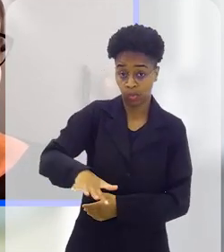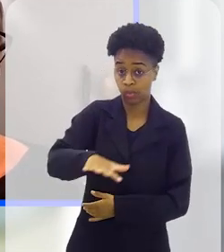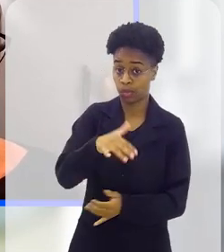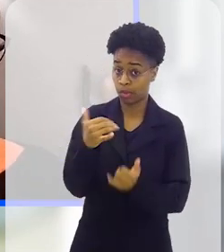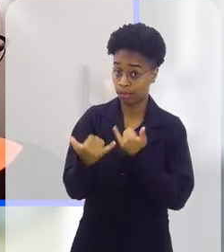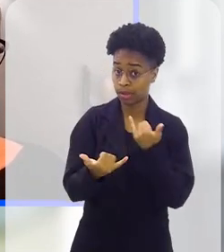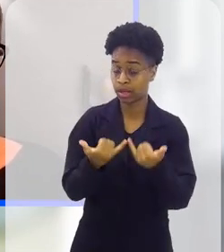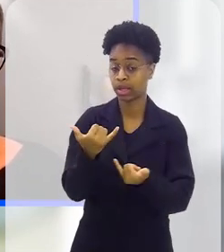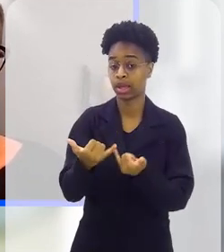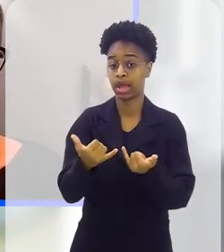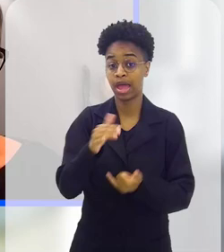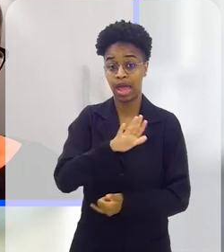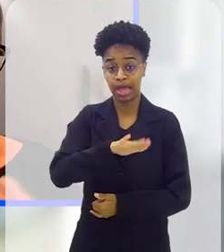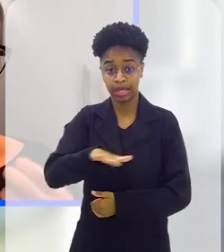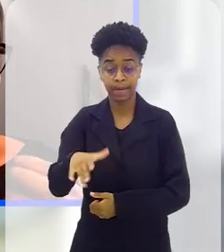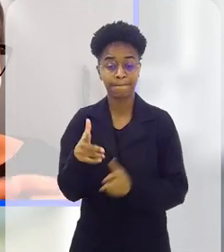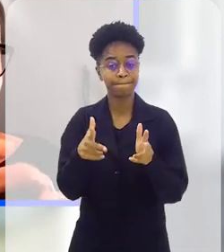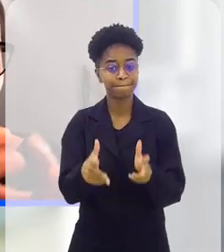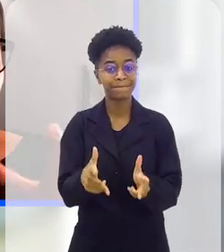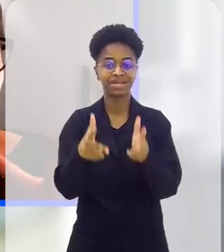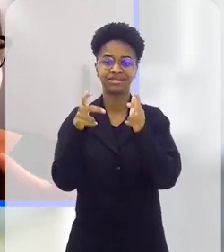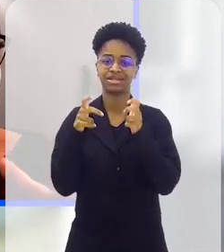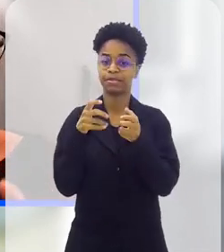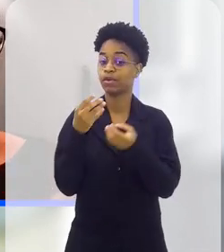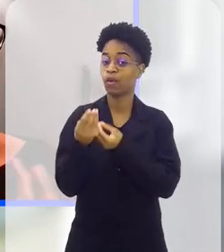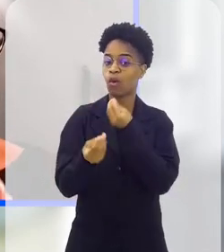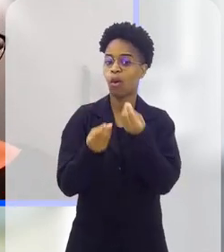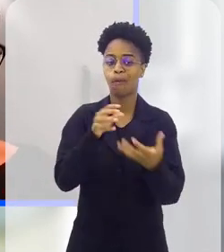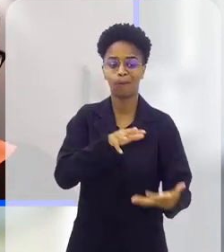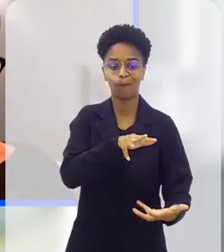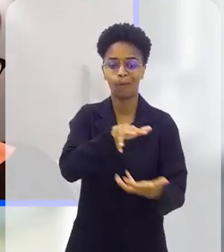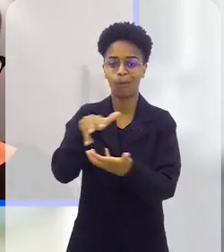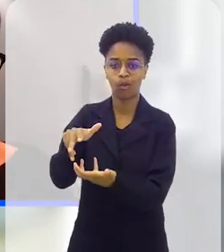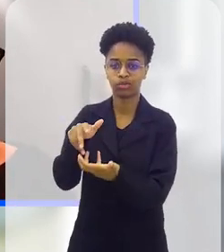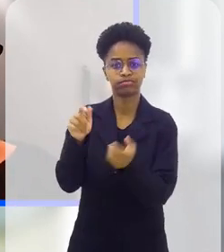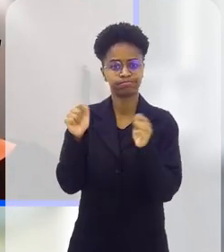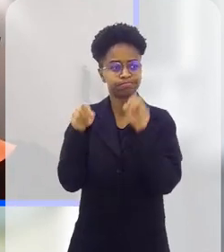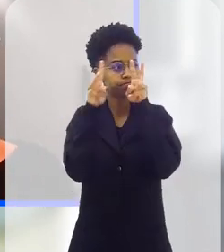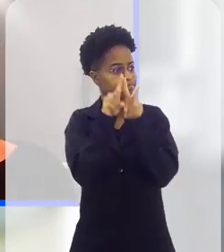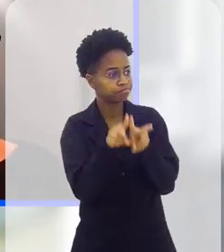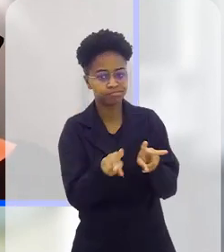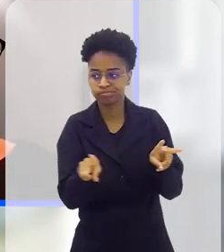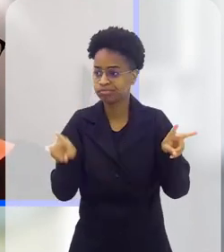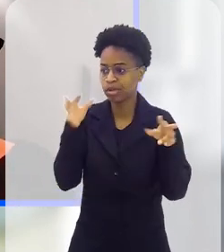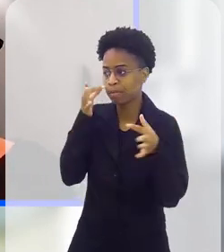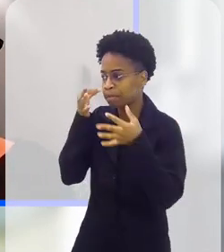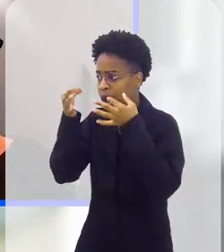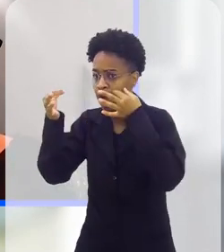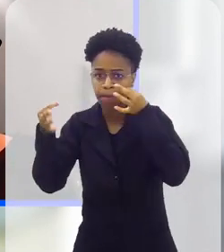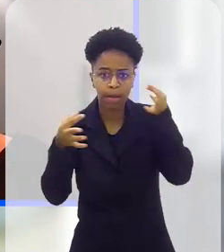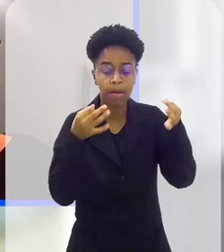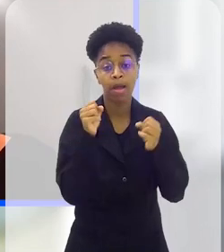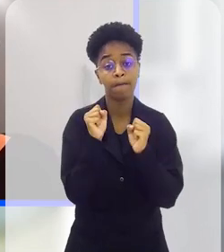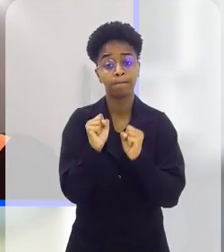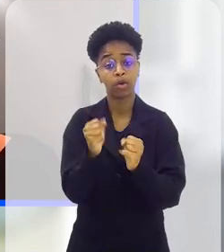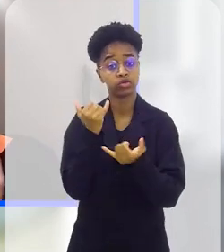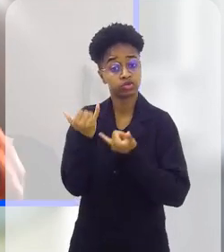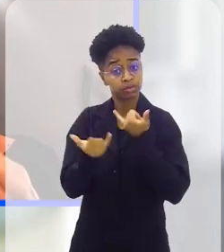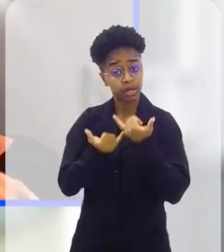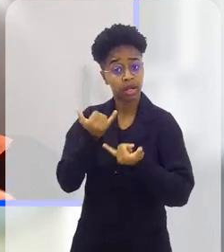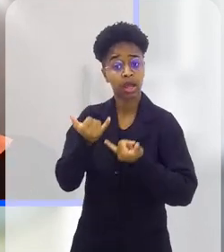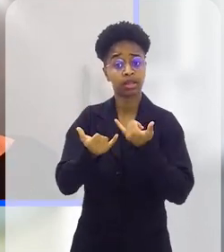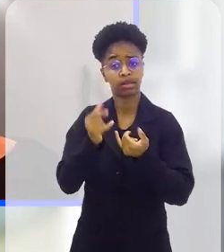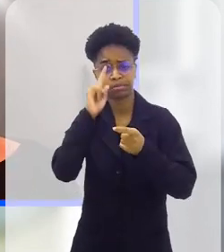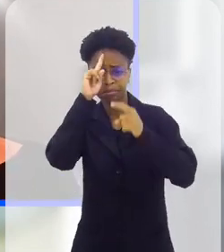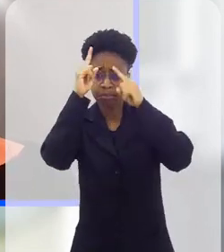brincar, a criança percebe como é que é o mundo ao seu redor, a criança pode ter assim uma